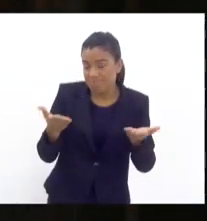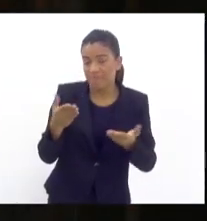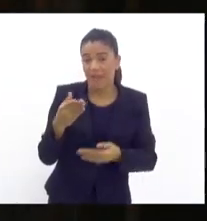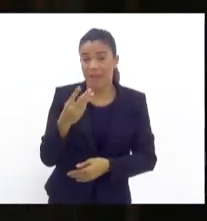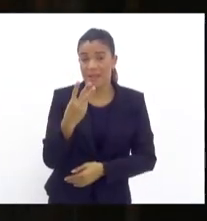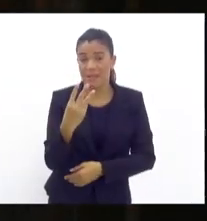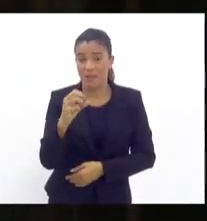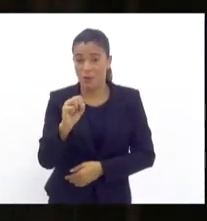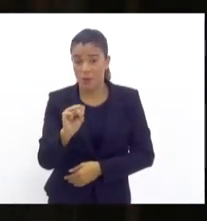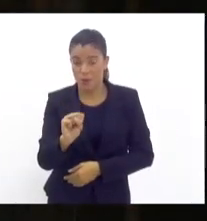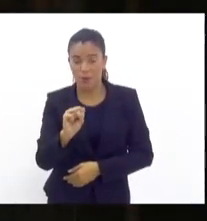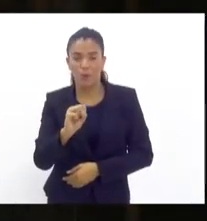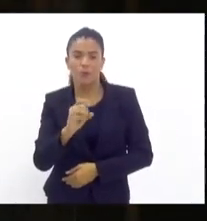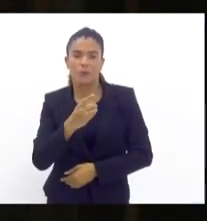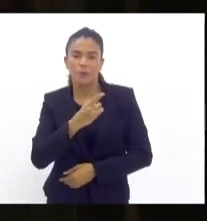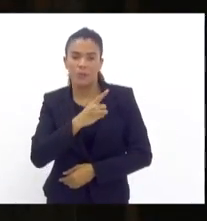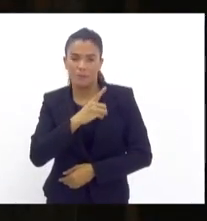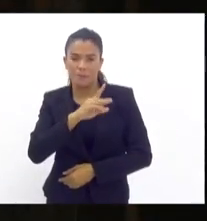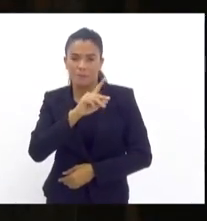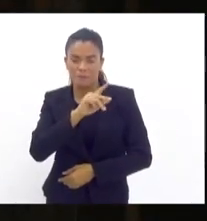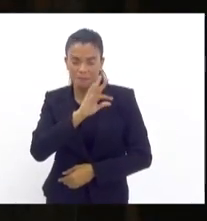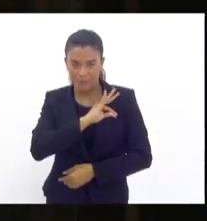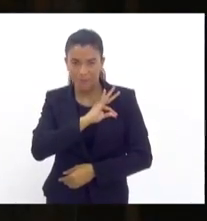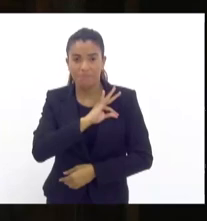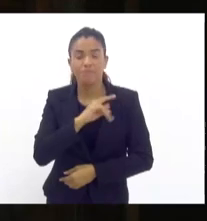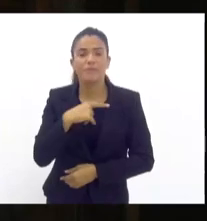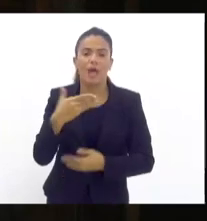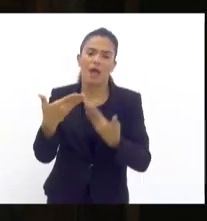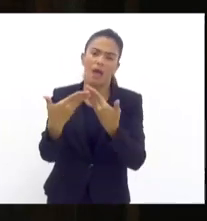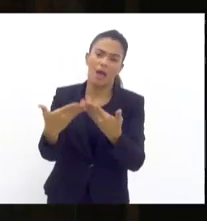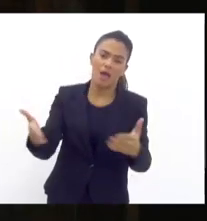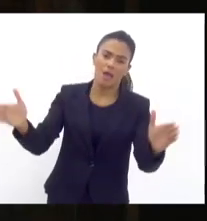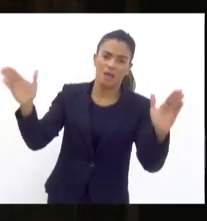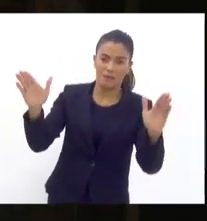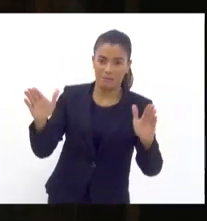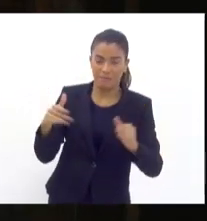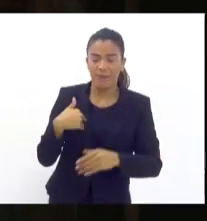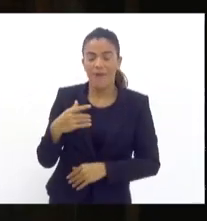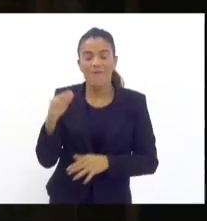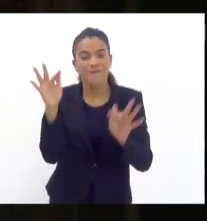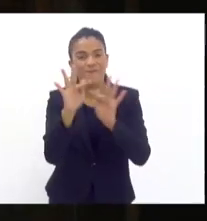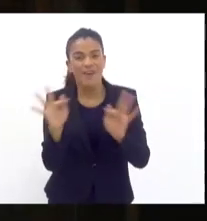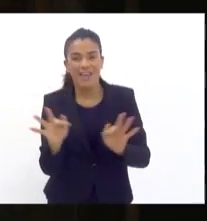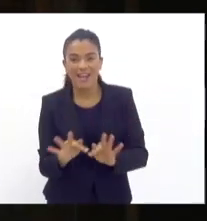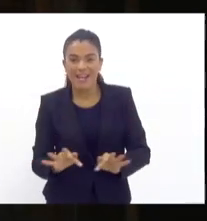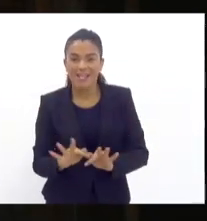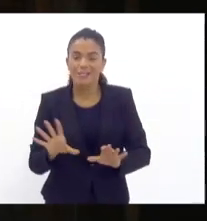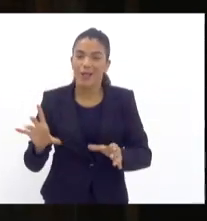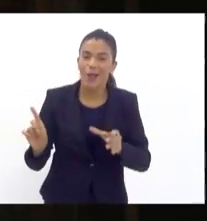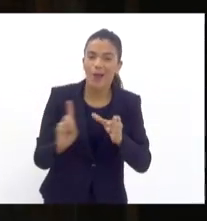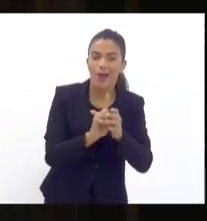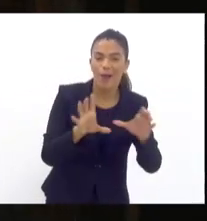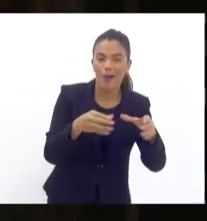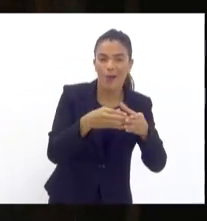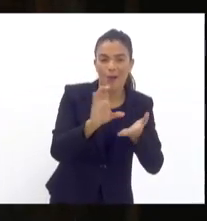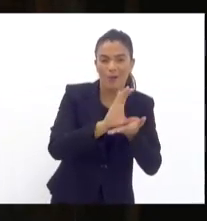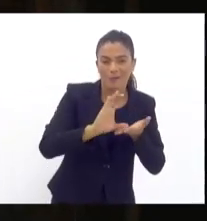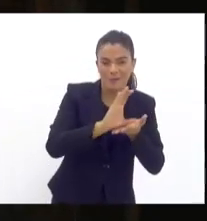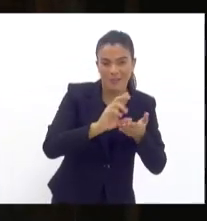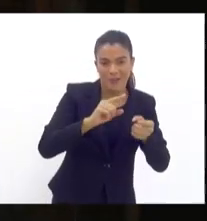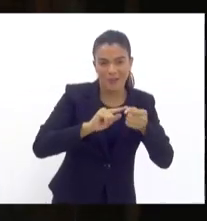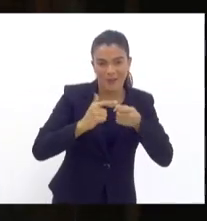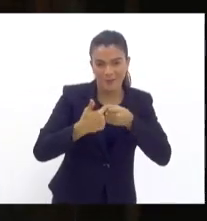está de portas abertas aos cidadãos. Eu fico feliz quando eu compareço às reuniões de Conselho Comunitário de Segurança da nossa ESP 16,